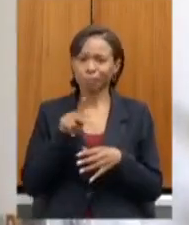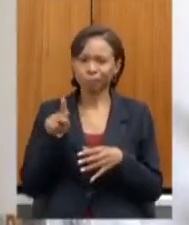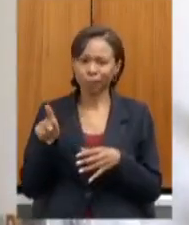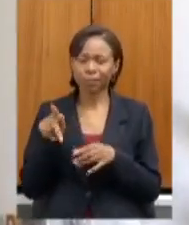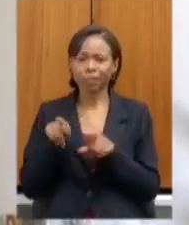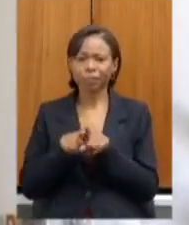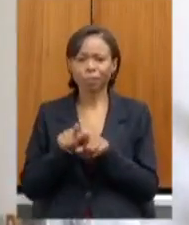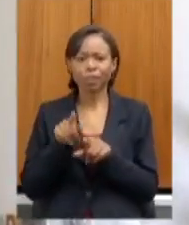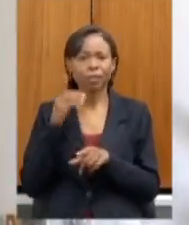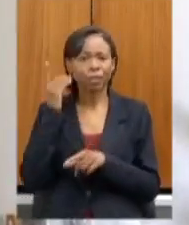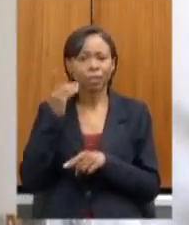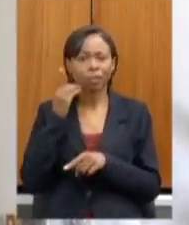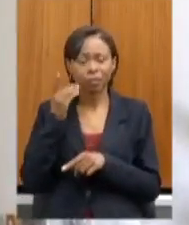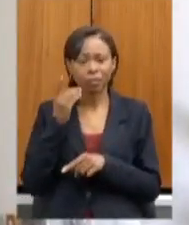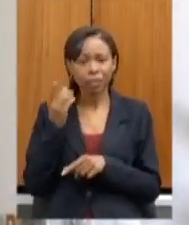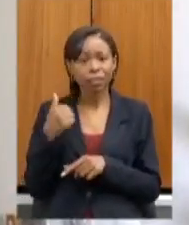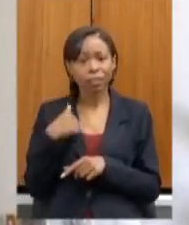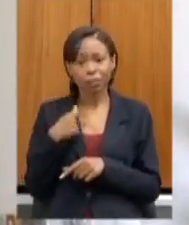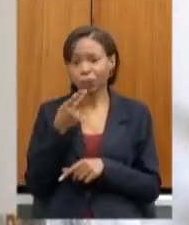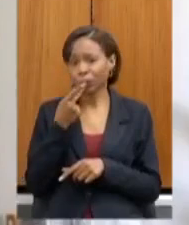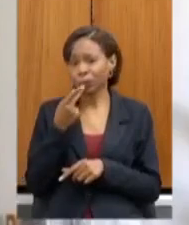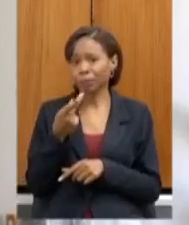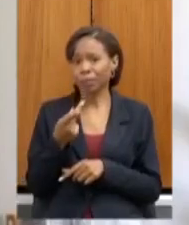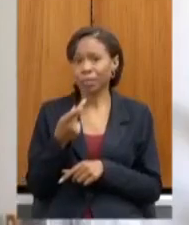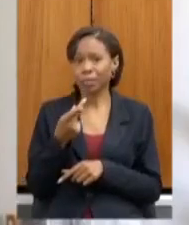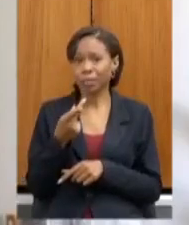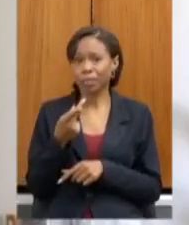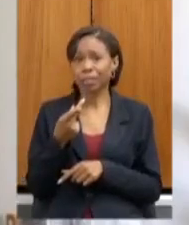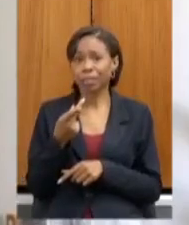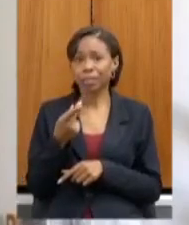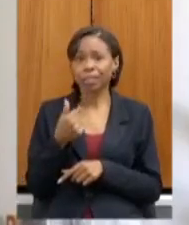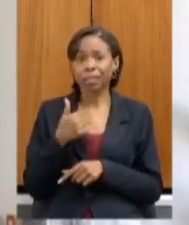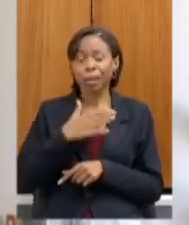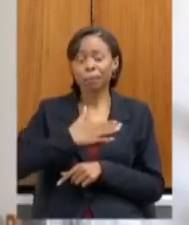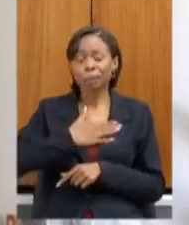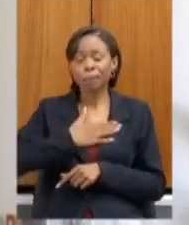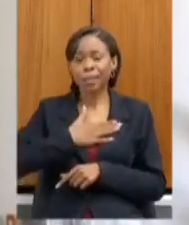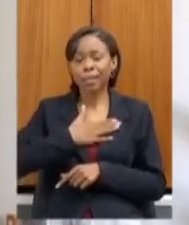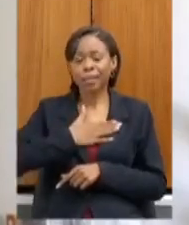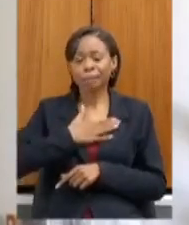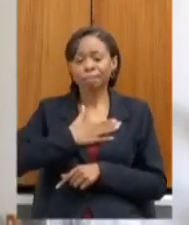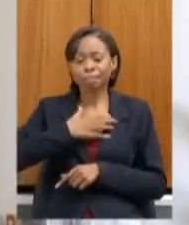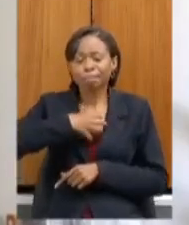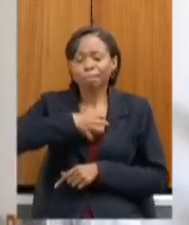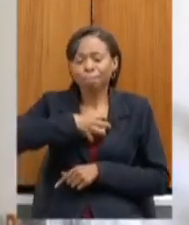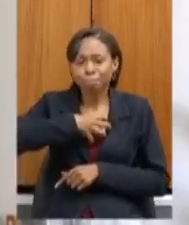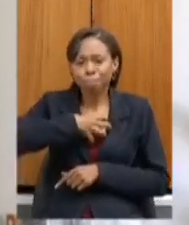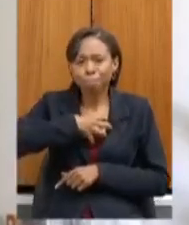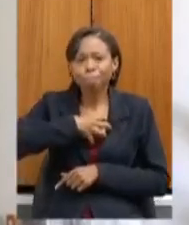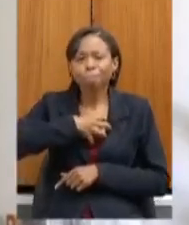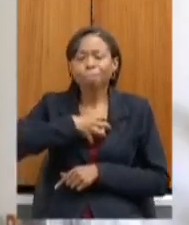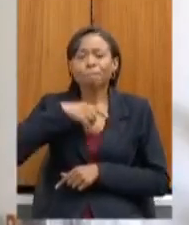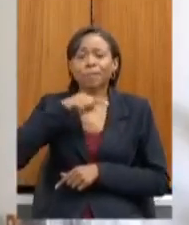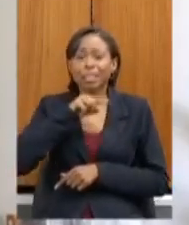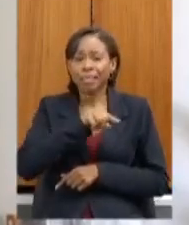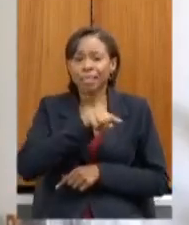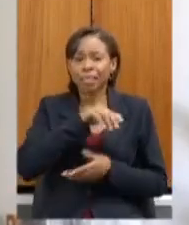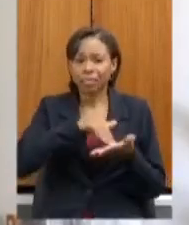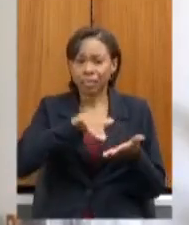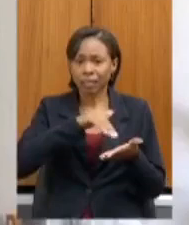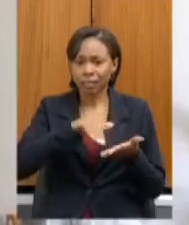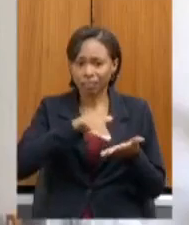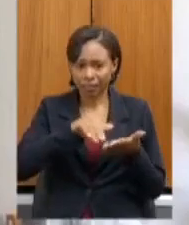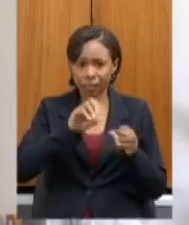parlamentares essa minha sensação de que a secretaria de educação tem a porta